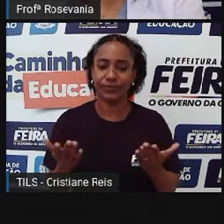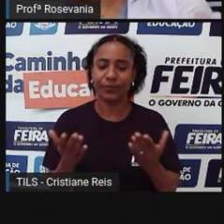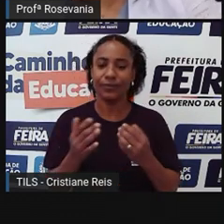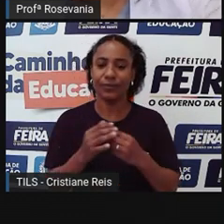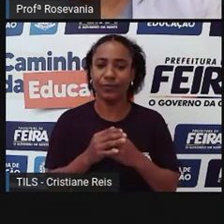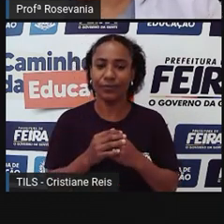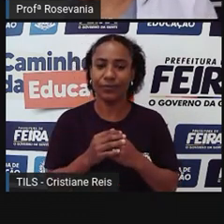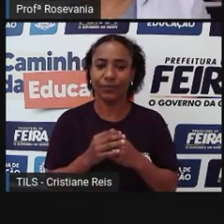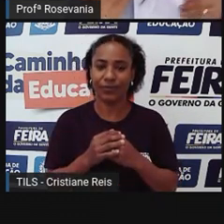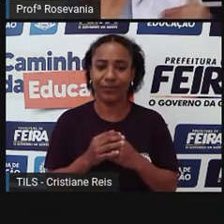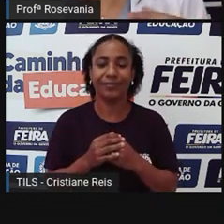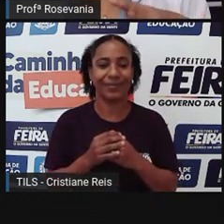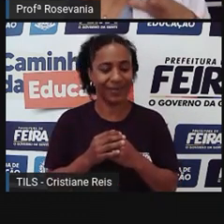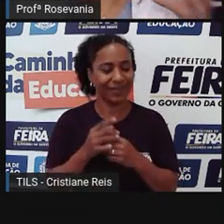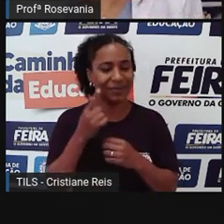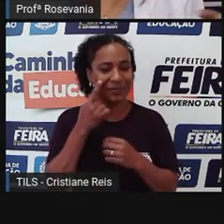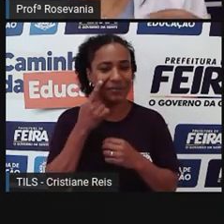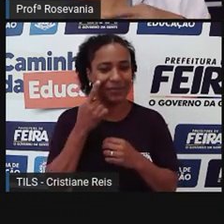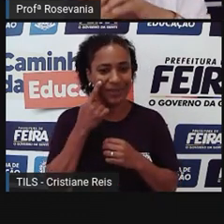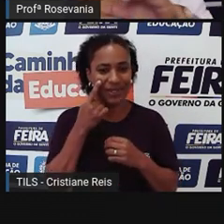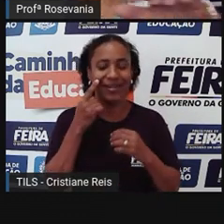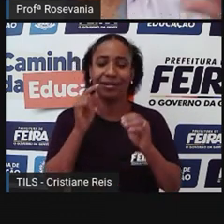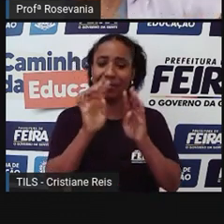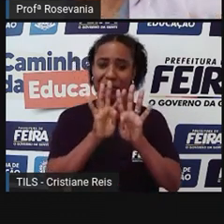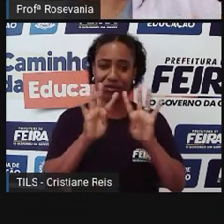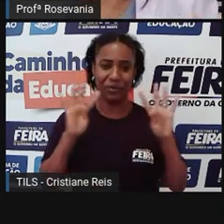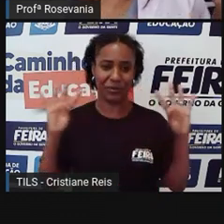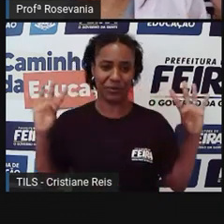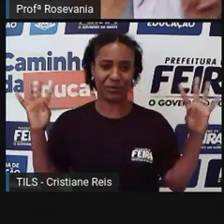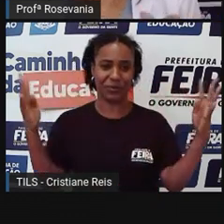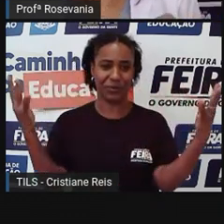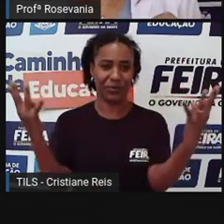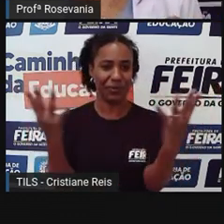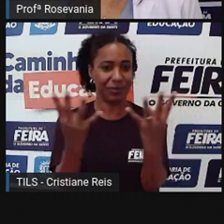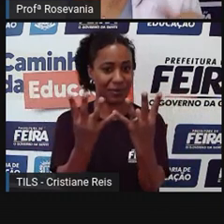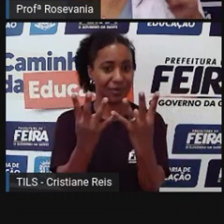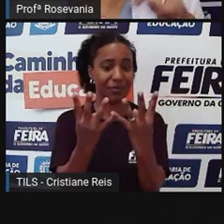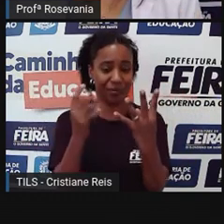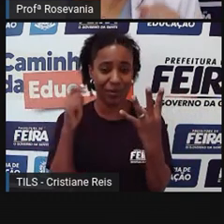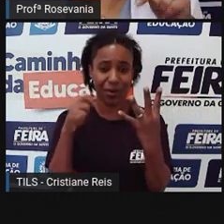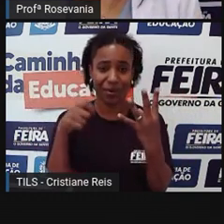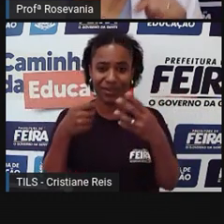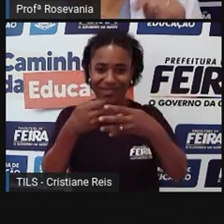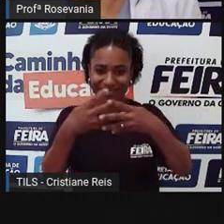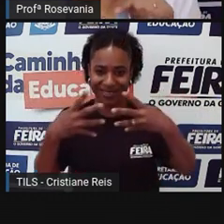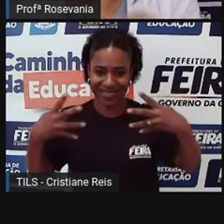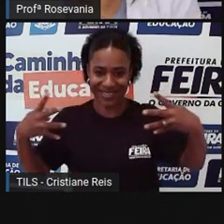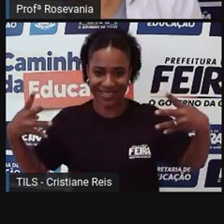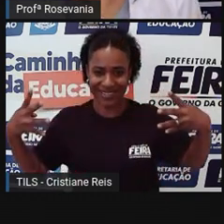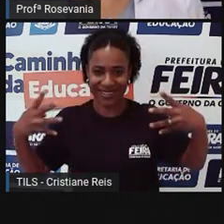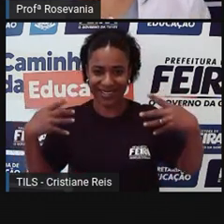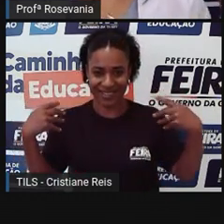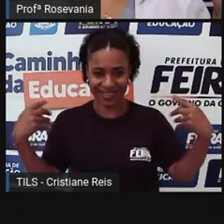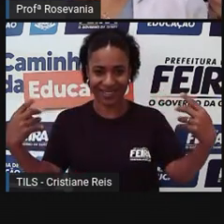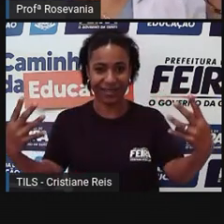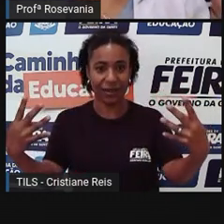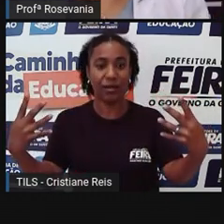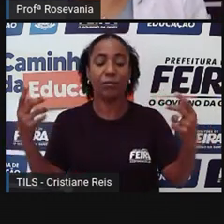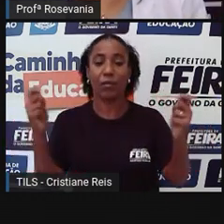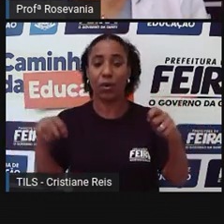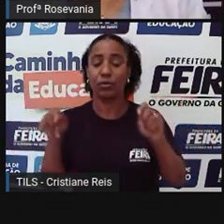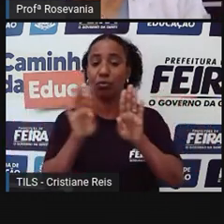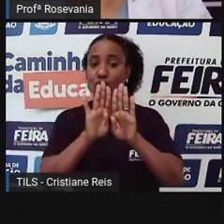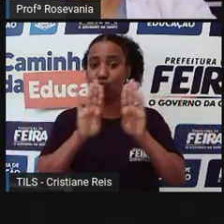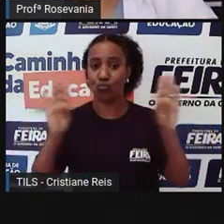no nosso próprio terreno, gente bota um muro para delimitar o território da nossa casa, ali é meu pedaço, eu que mando. A gente